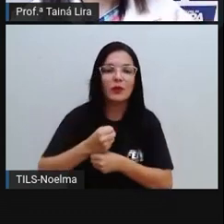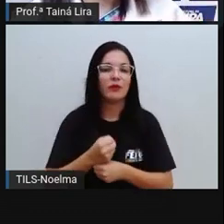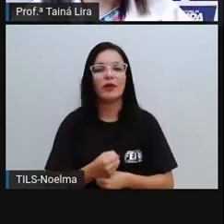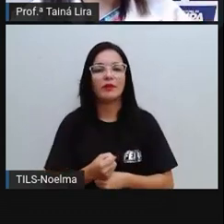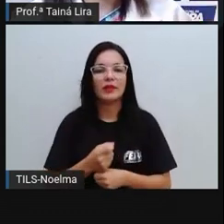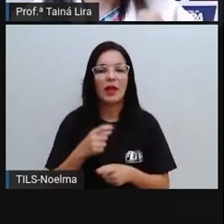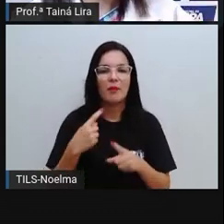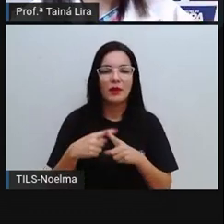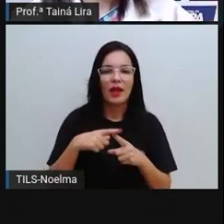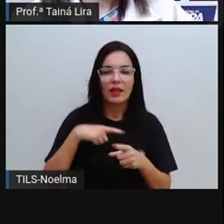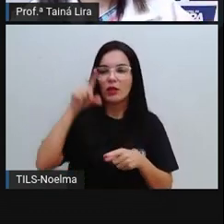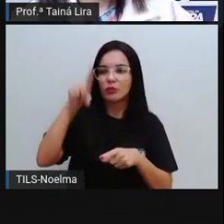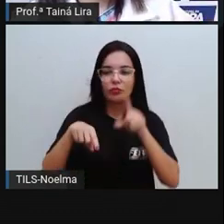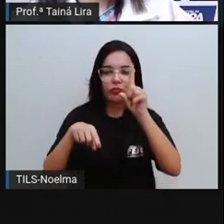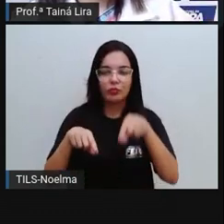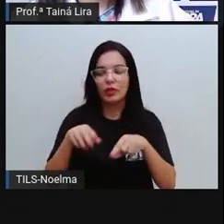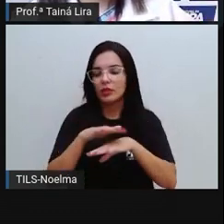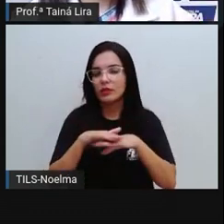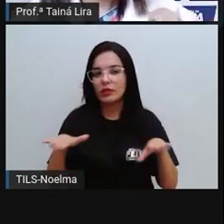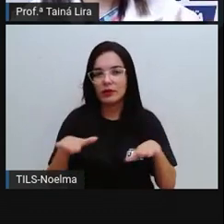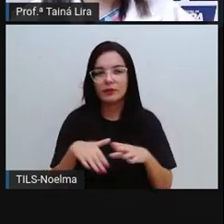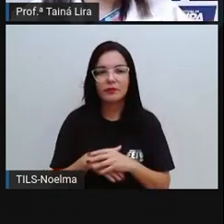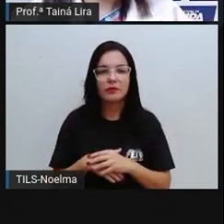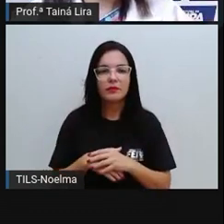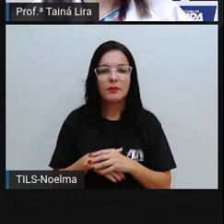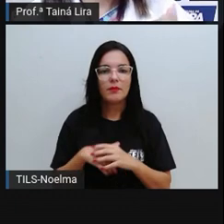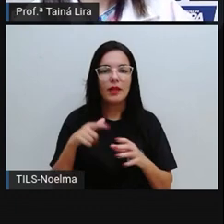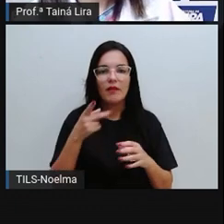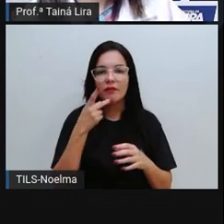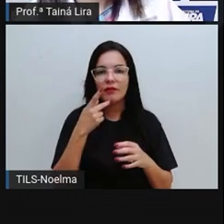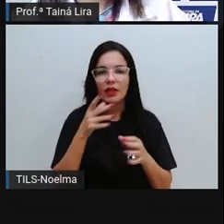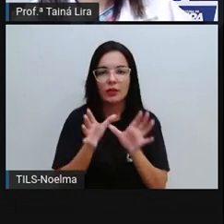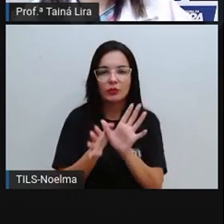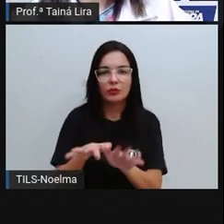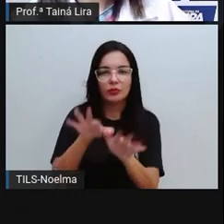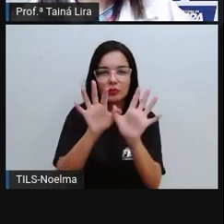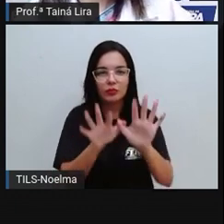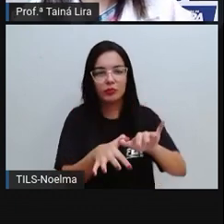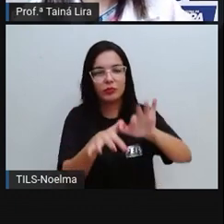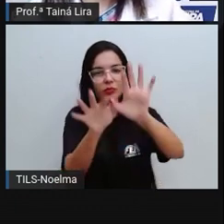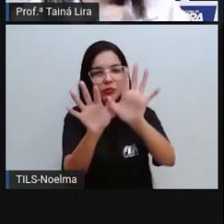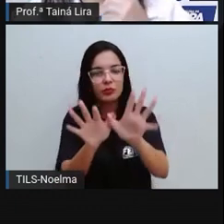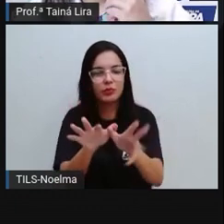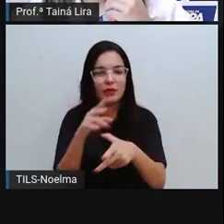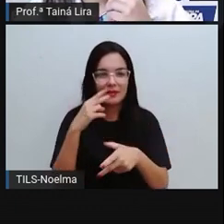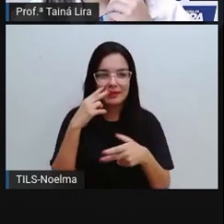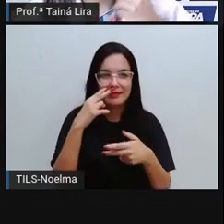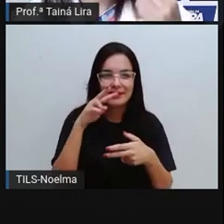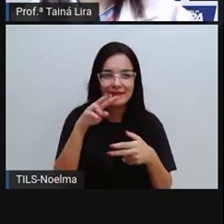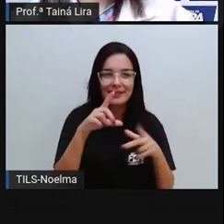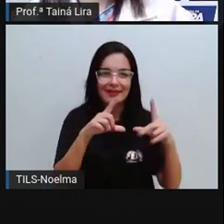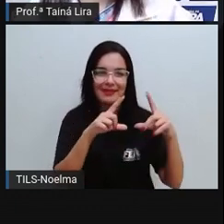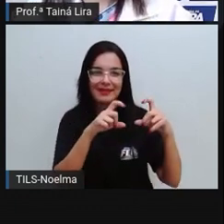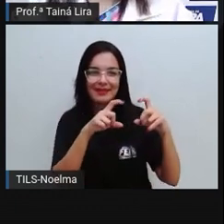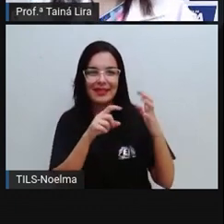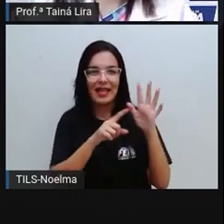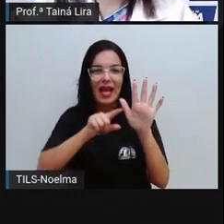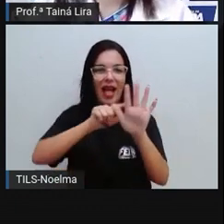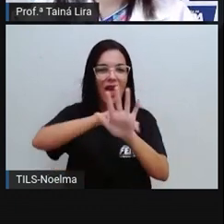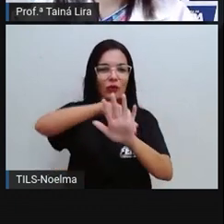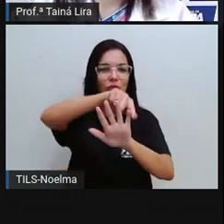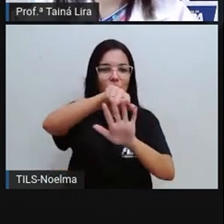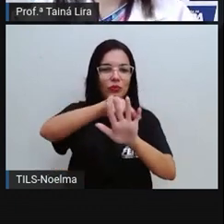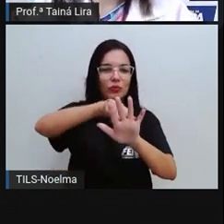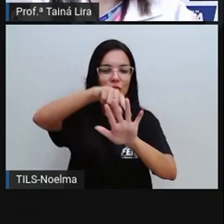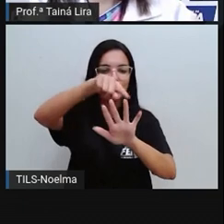fez um guarda-chuva, né? O H e volta, tá bom? Então, olha lá, é a luva, né? Que ele fala